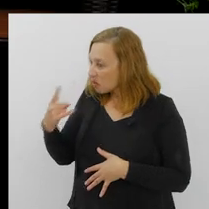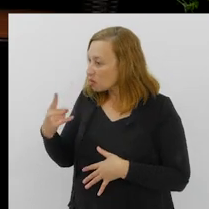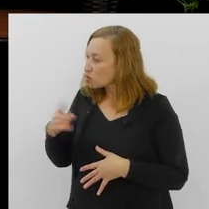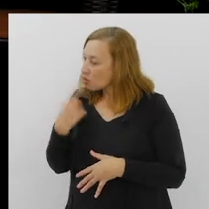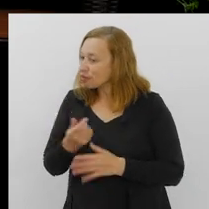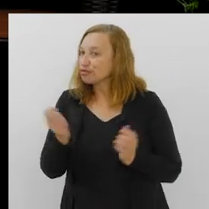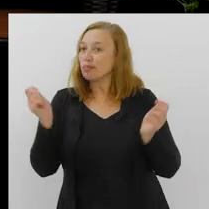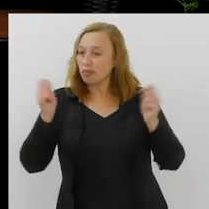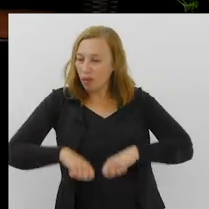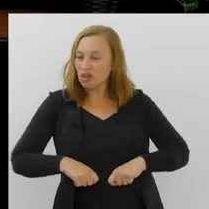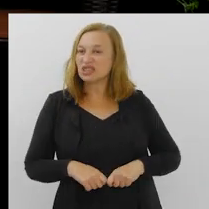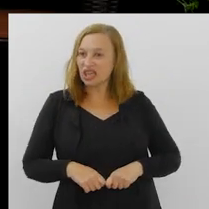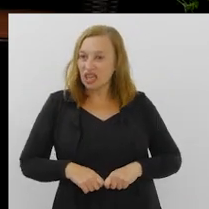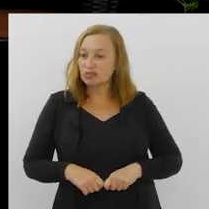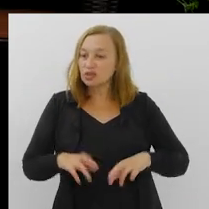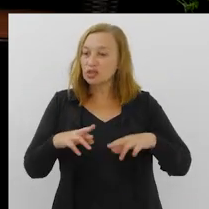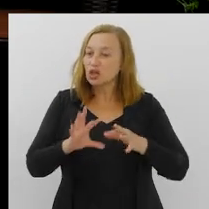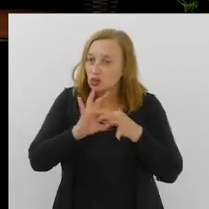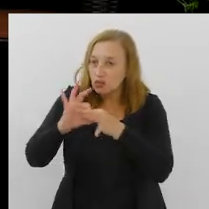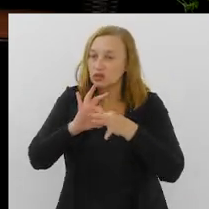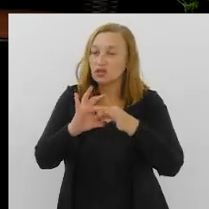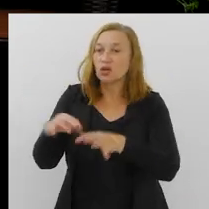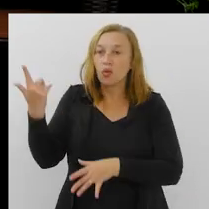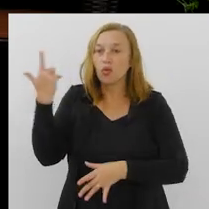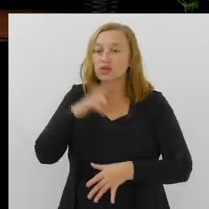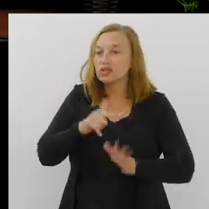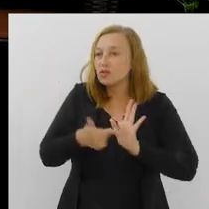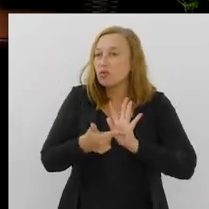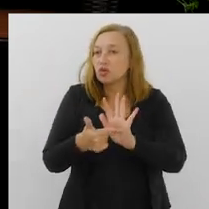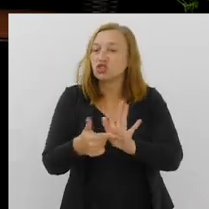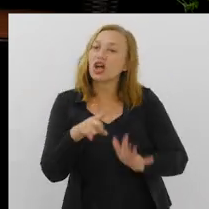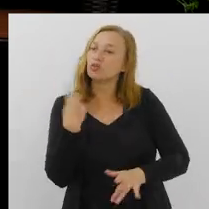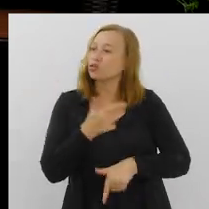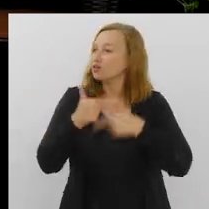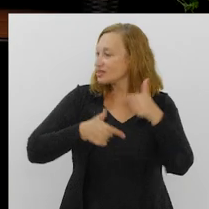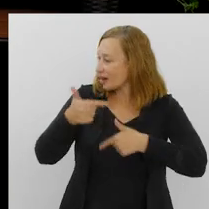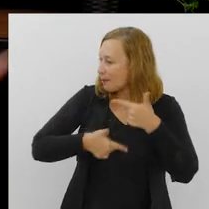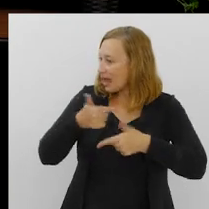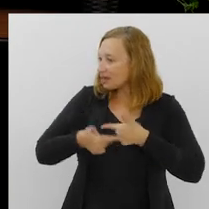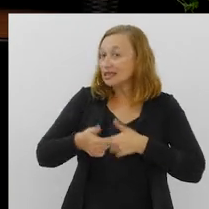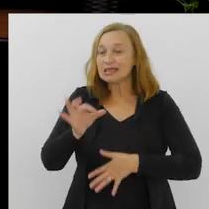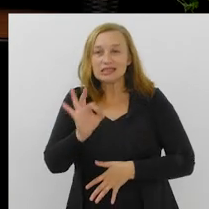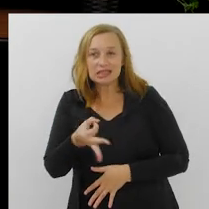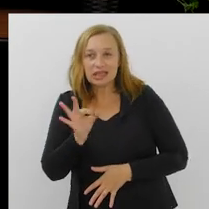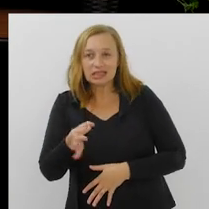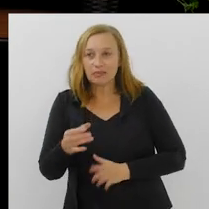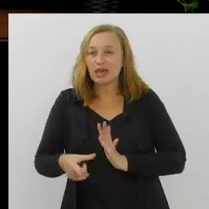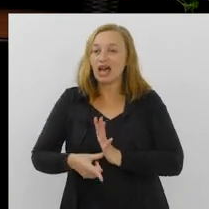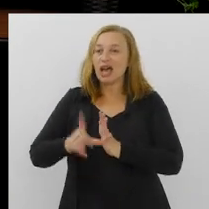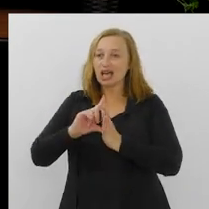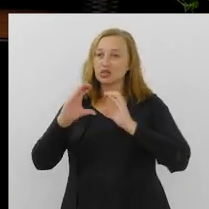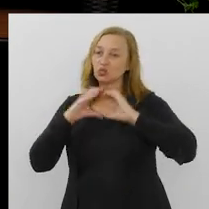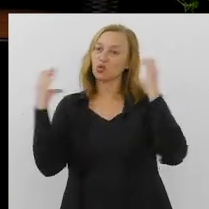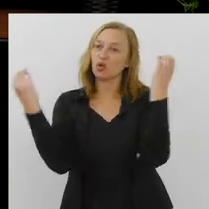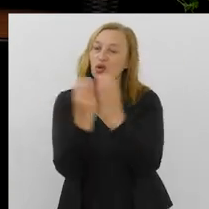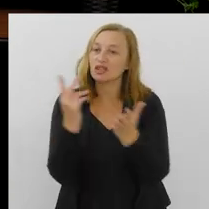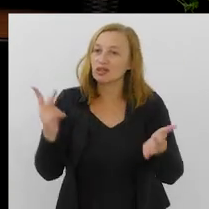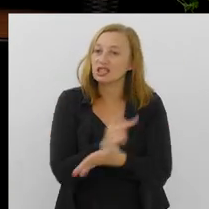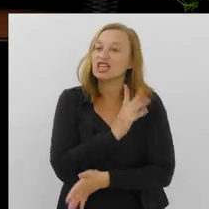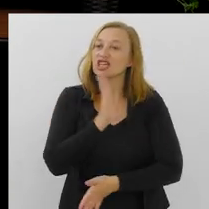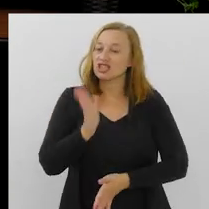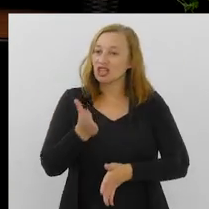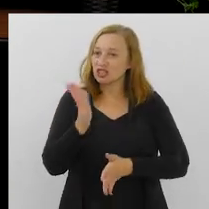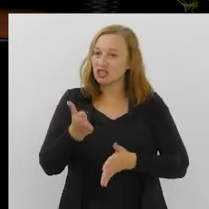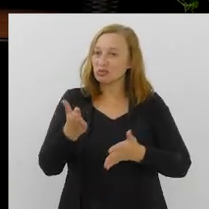estão vendo como nós somos capazes, como unidas a gente consegue expor ali, mostrar o nosso trabalho. E, obviamente, antes